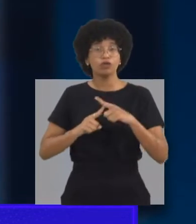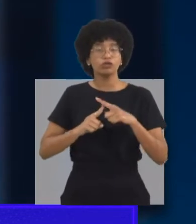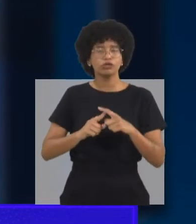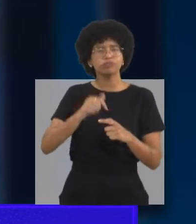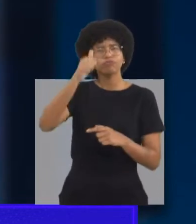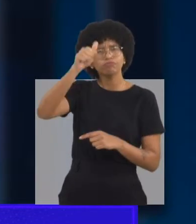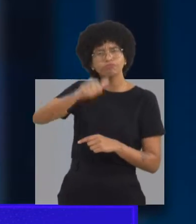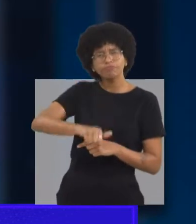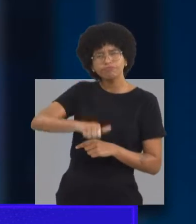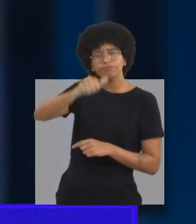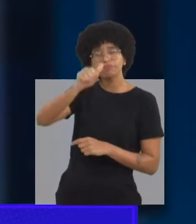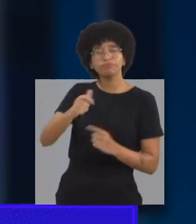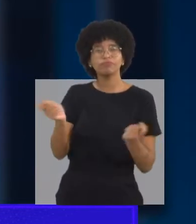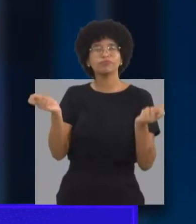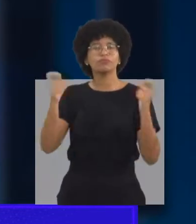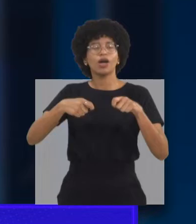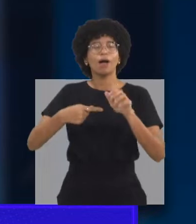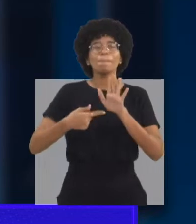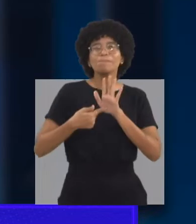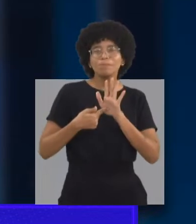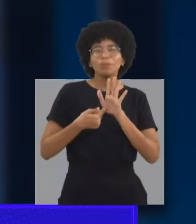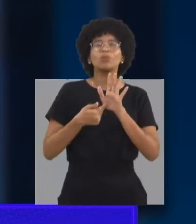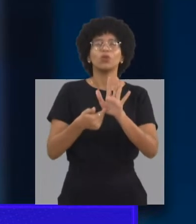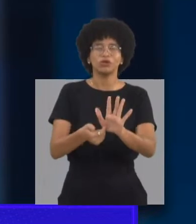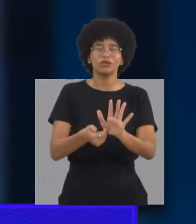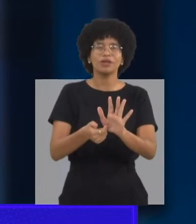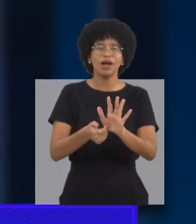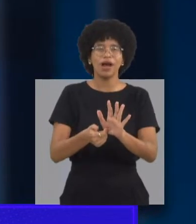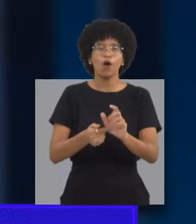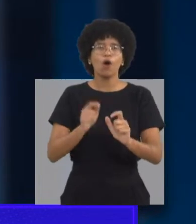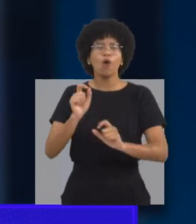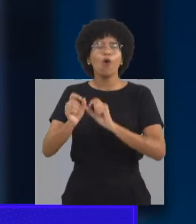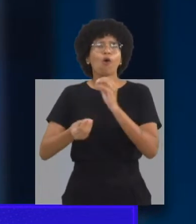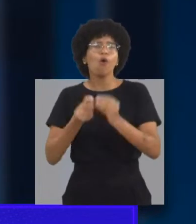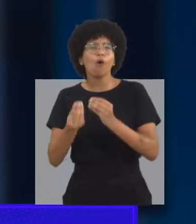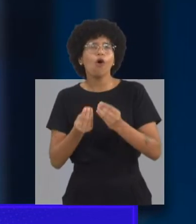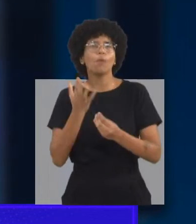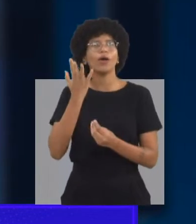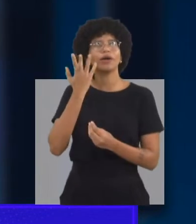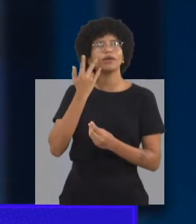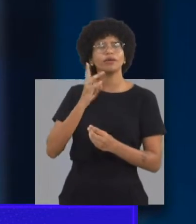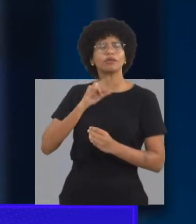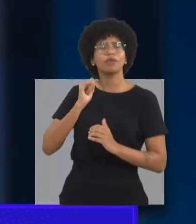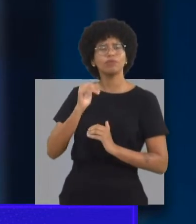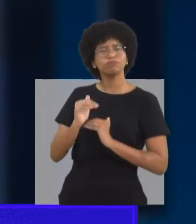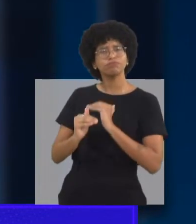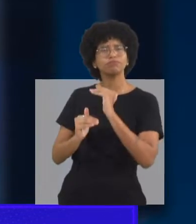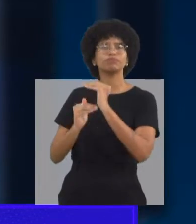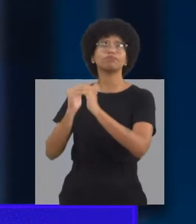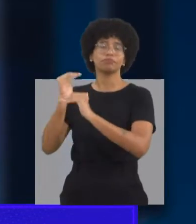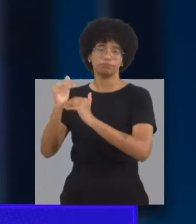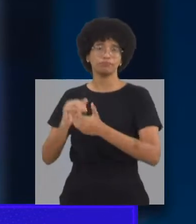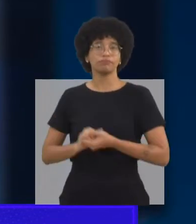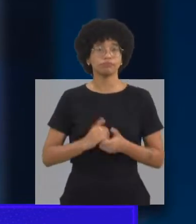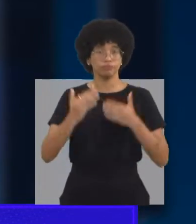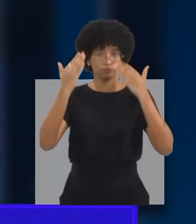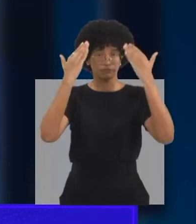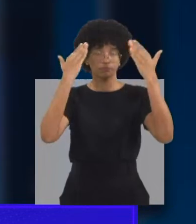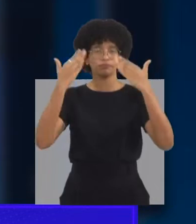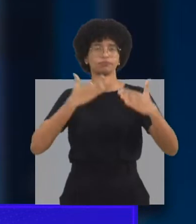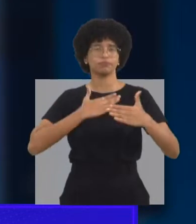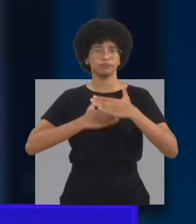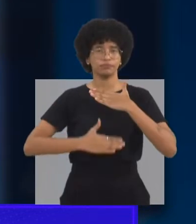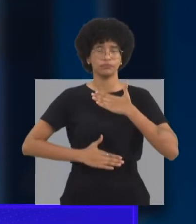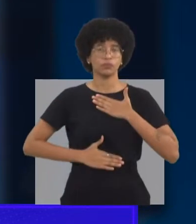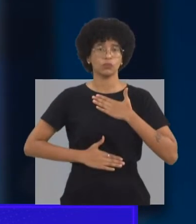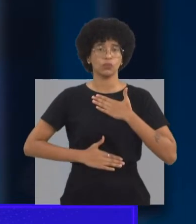aquelas atividades pedagógicas. Então, o terapeuta ocupacional, ele tem a capacidade e a competência de usar vários tipos de